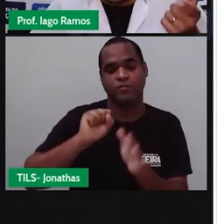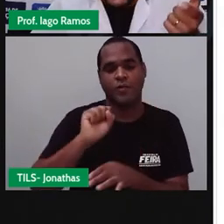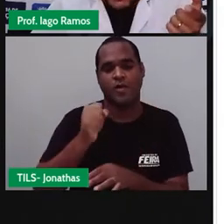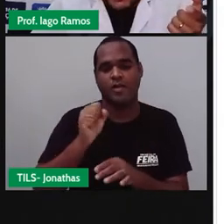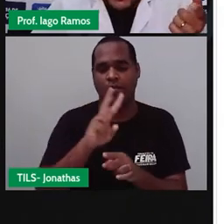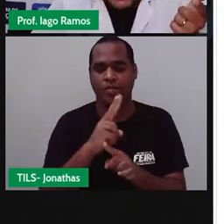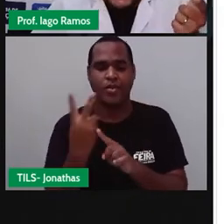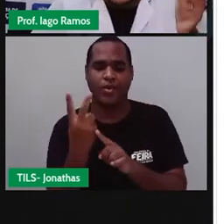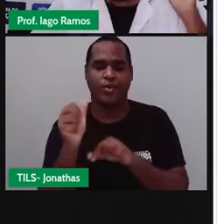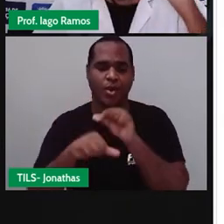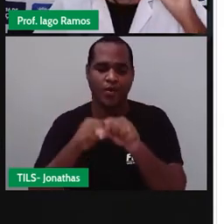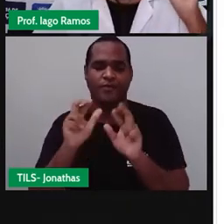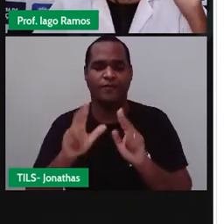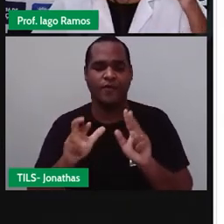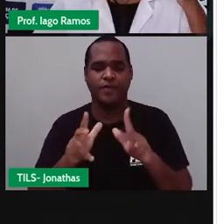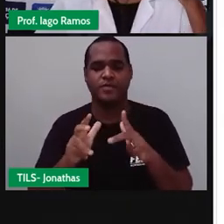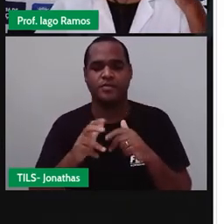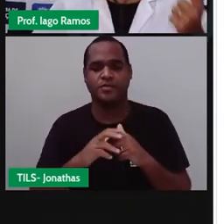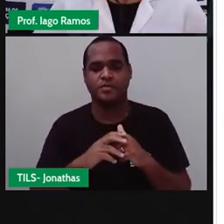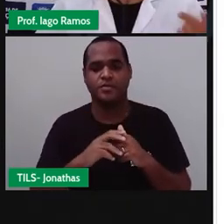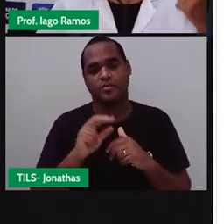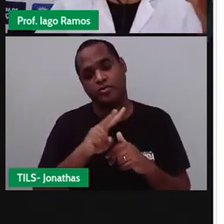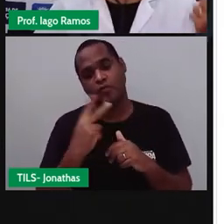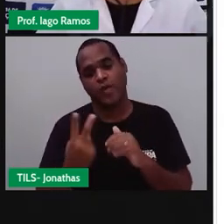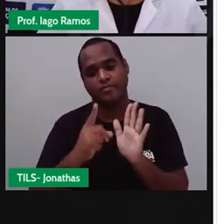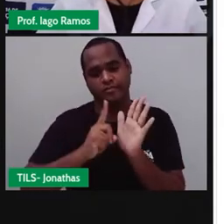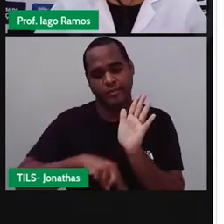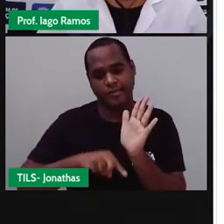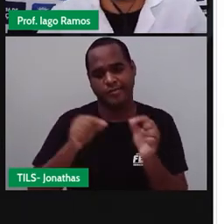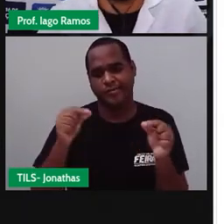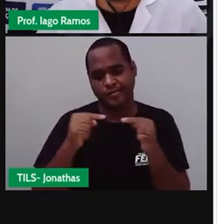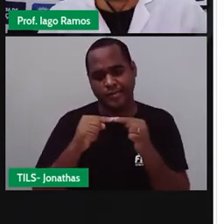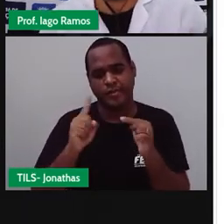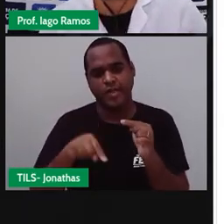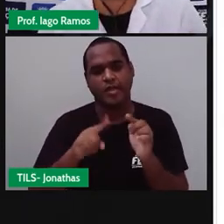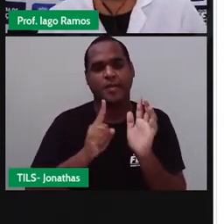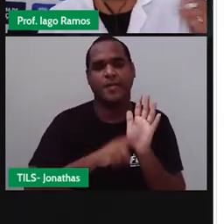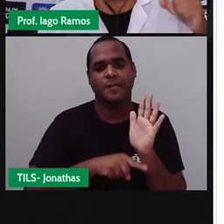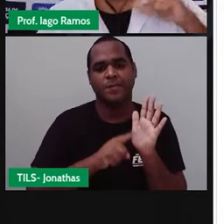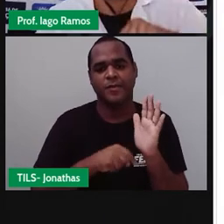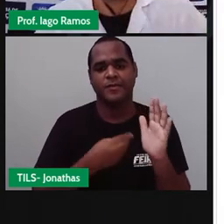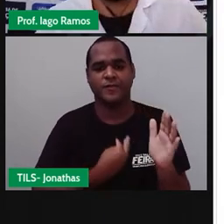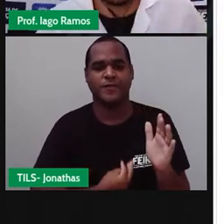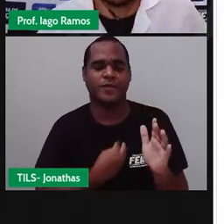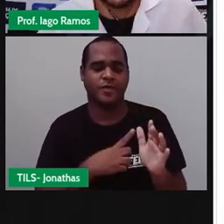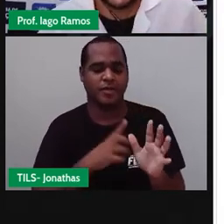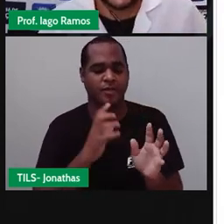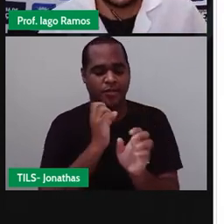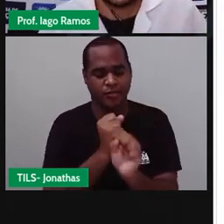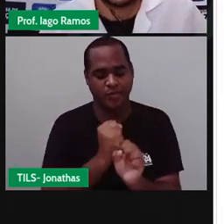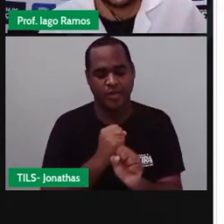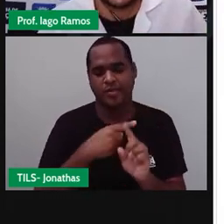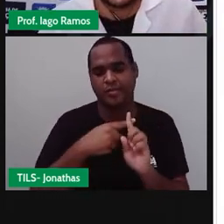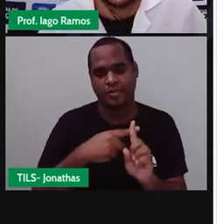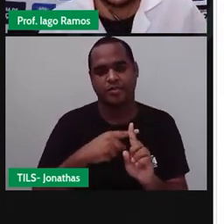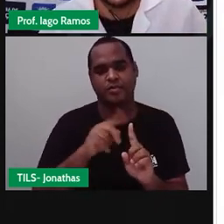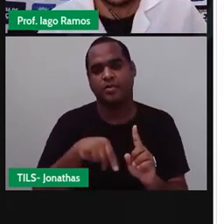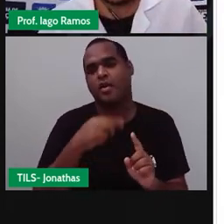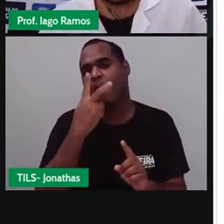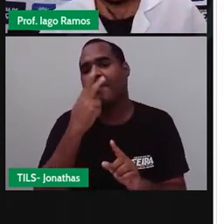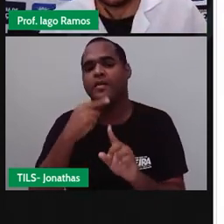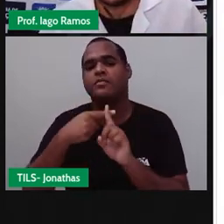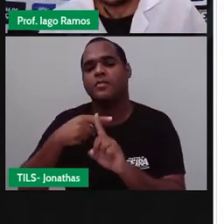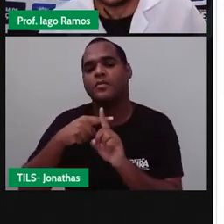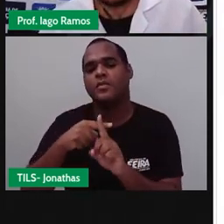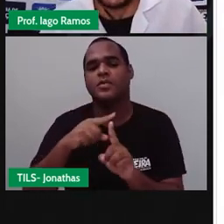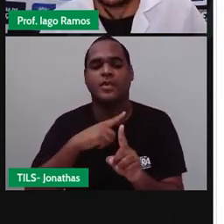o oposto. O oposto de subtrair um número negativo é somar um número positivo. Então,